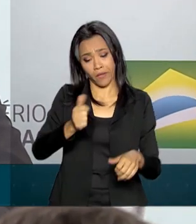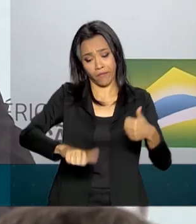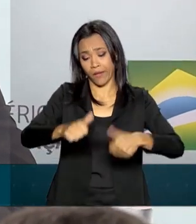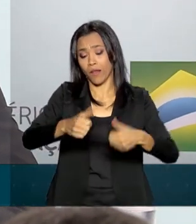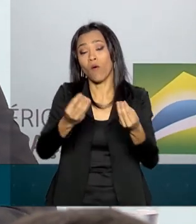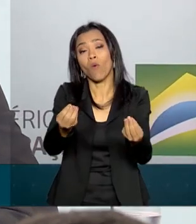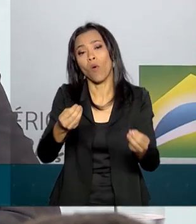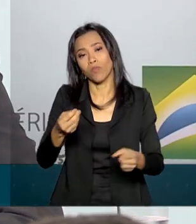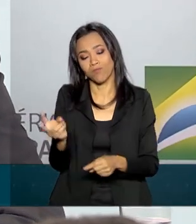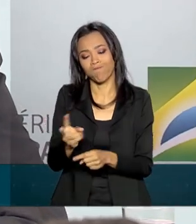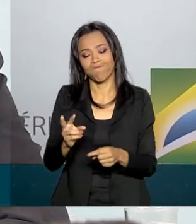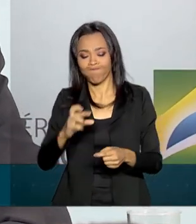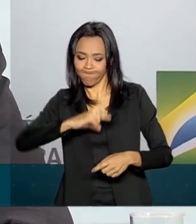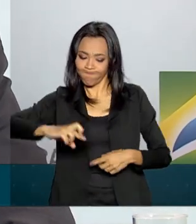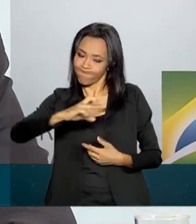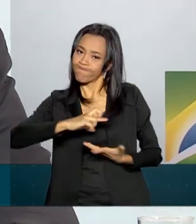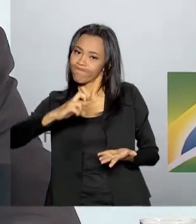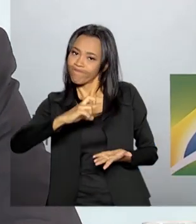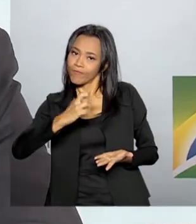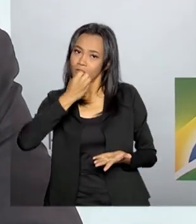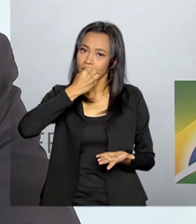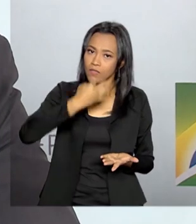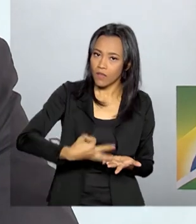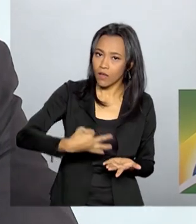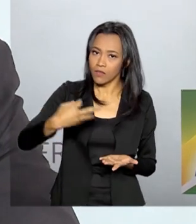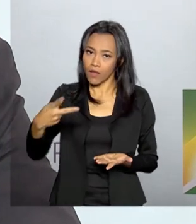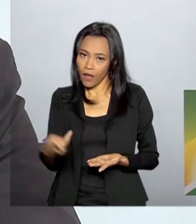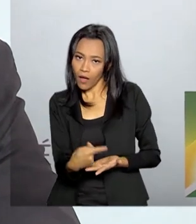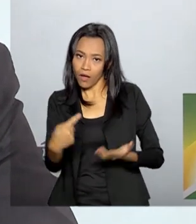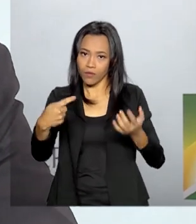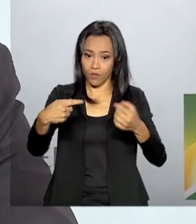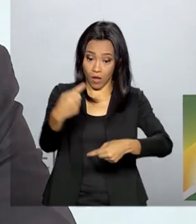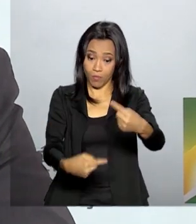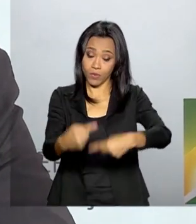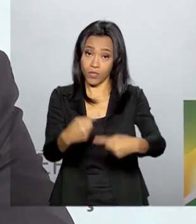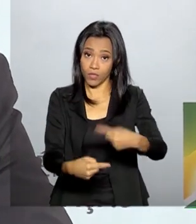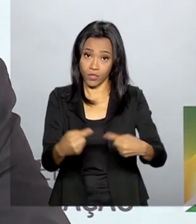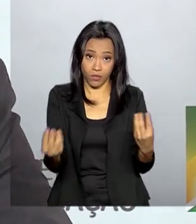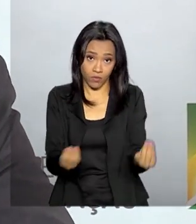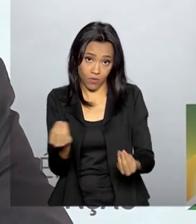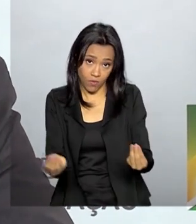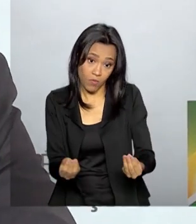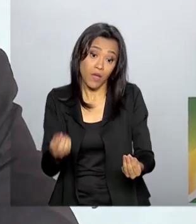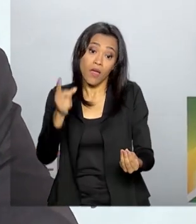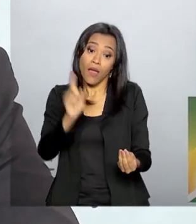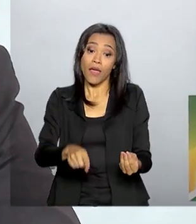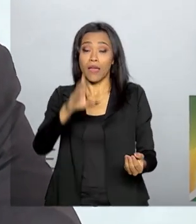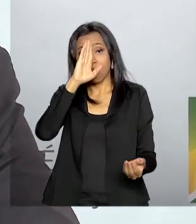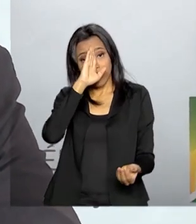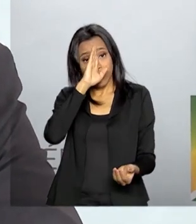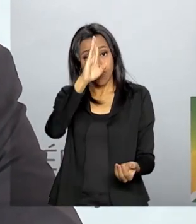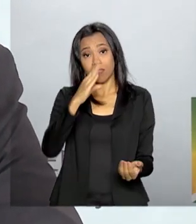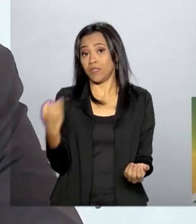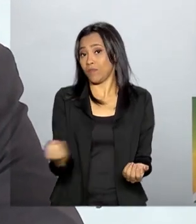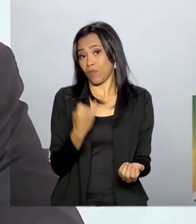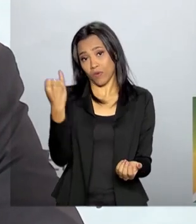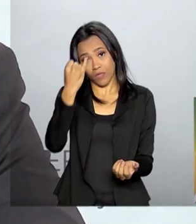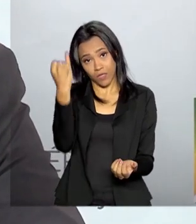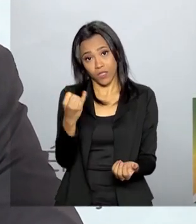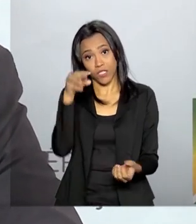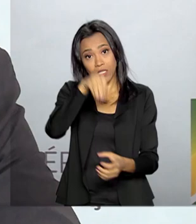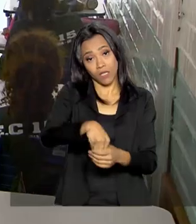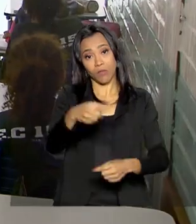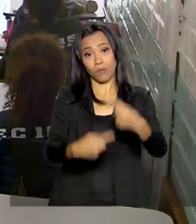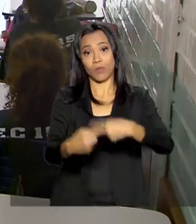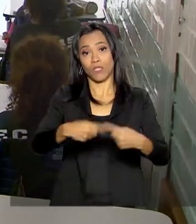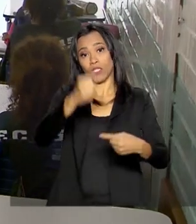sendo eficientes e a gente não consegue corrigir rumos. Então, o Saeb é fundamental na política de educação